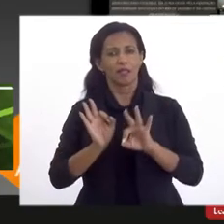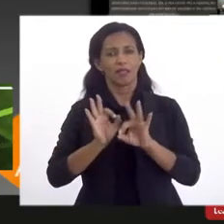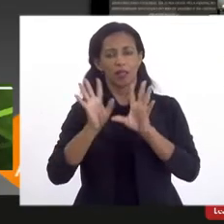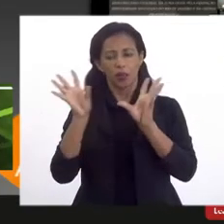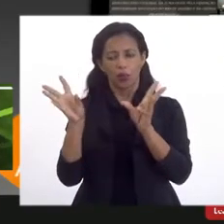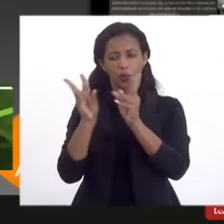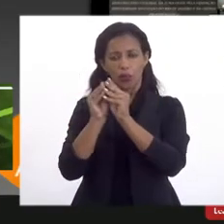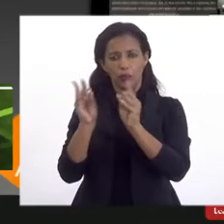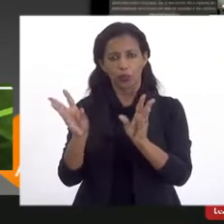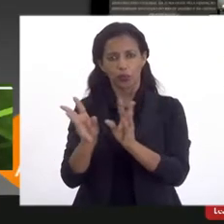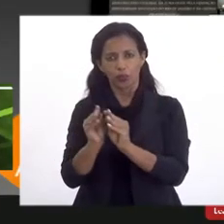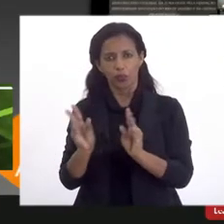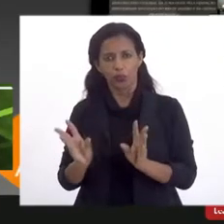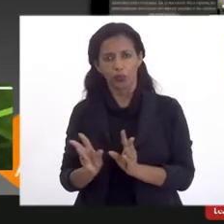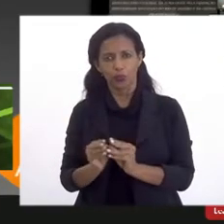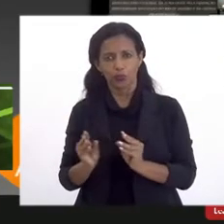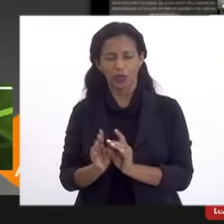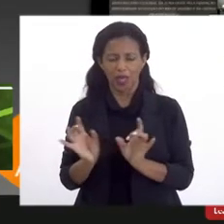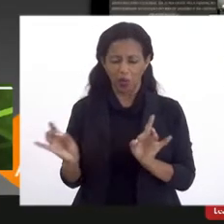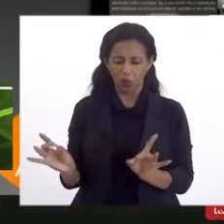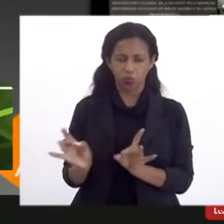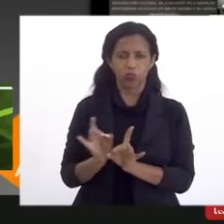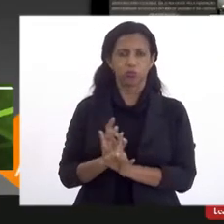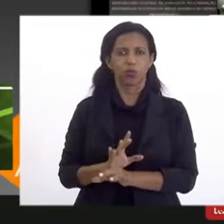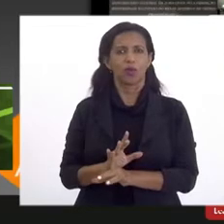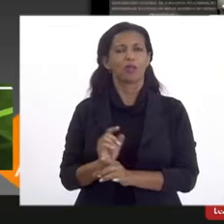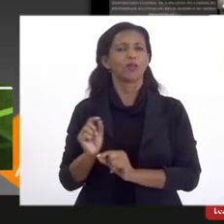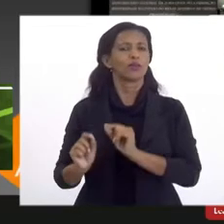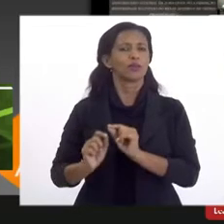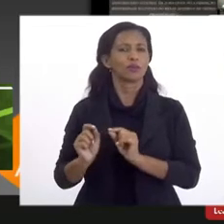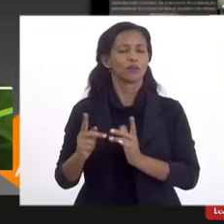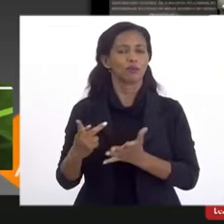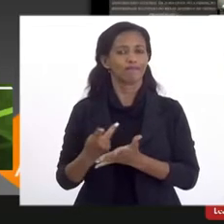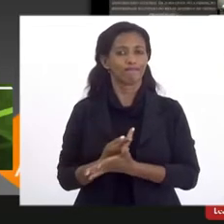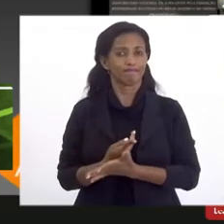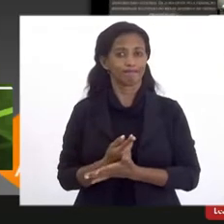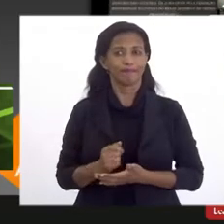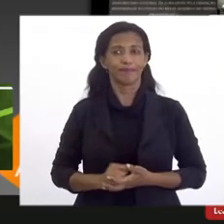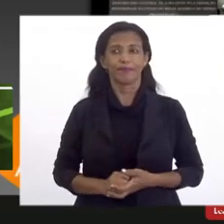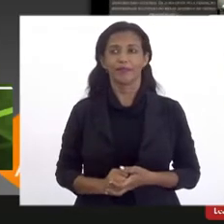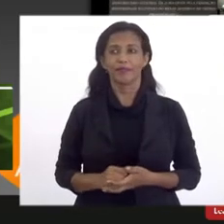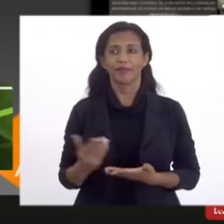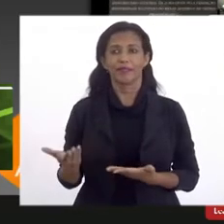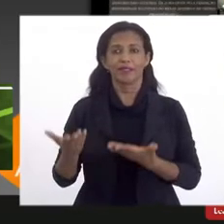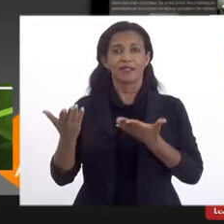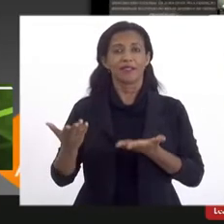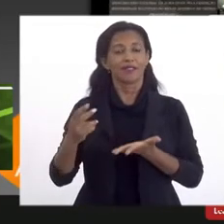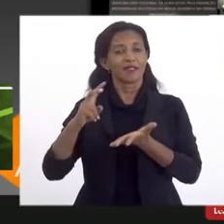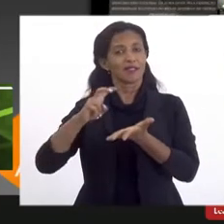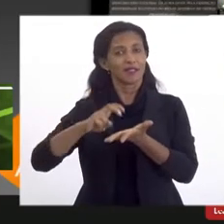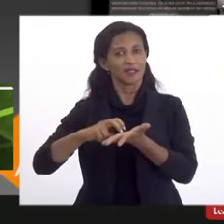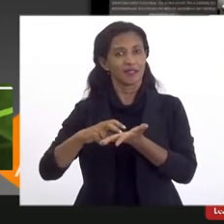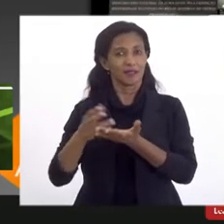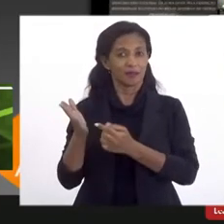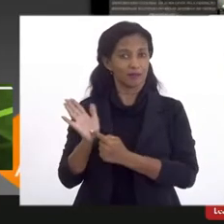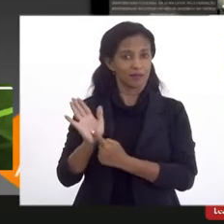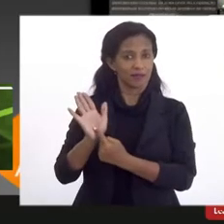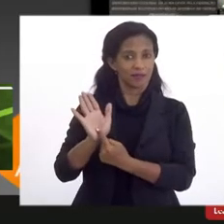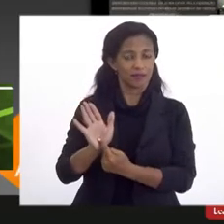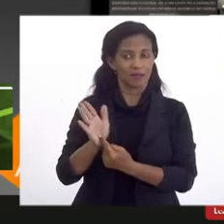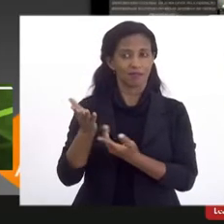resumo, né? Um breve e completo resumo sobre a situação. Então, nesta manhã, trazendo aqui,